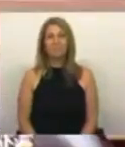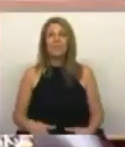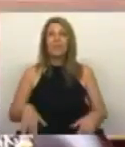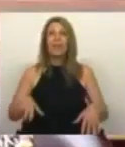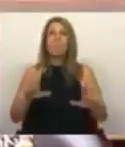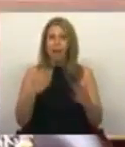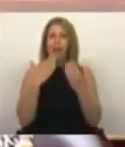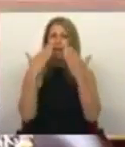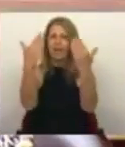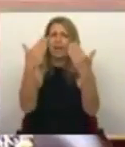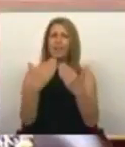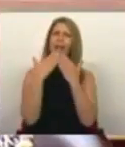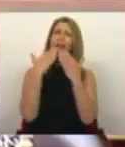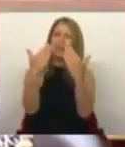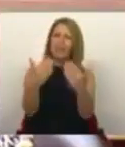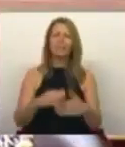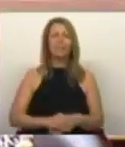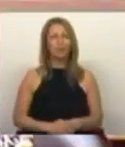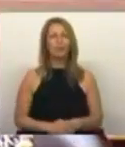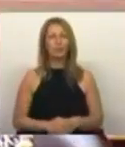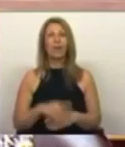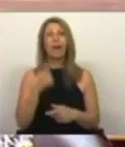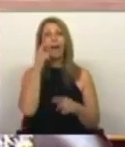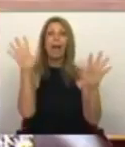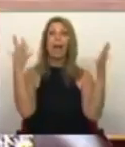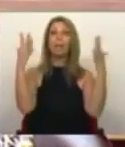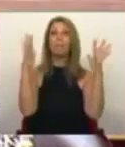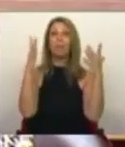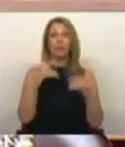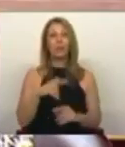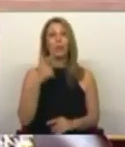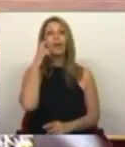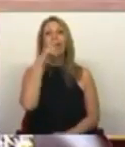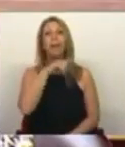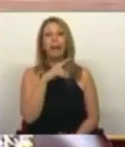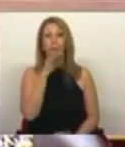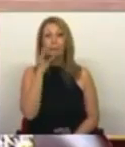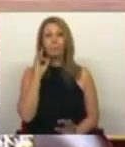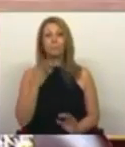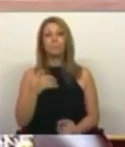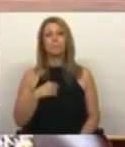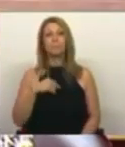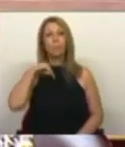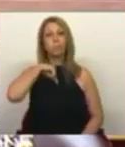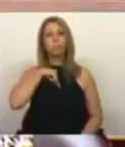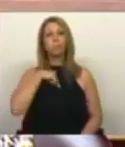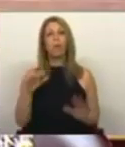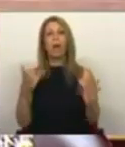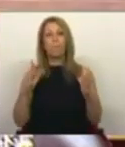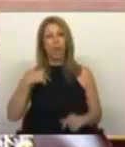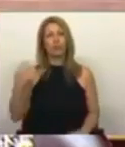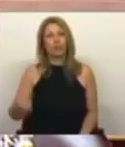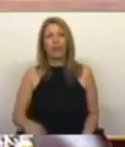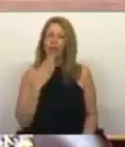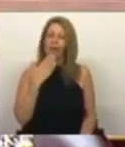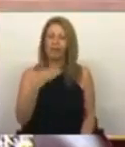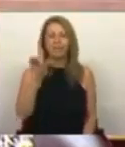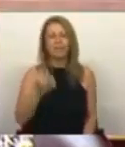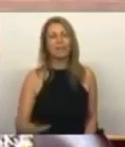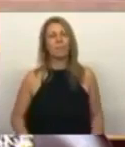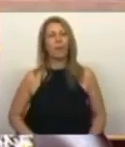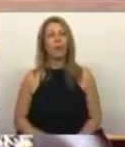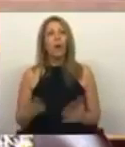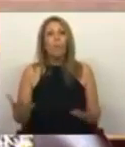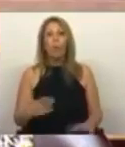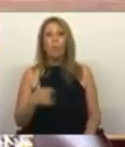Mas agradeço reconhecido a quem aplaudiu e àqueles que aplaudiram silenciosamente também. Muito obrigado. O Bloco de Esquerda usa